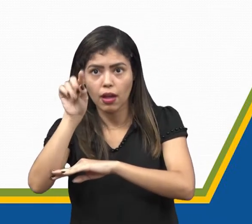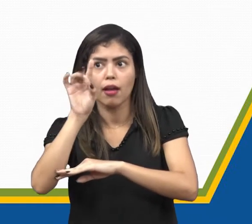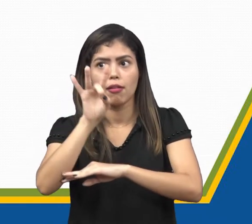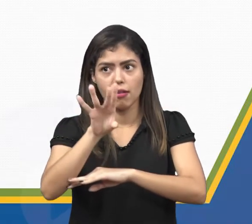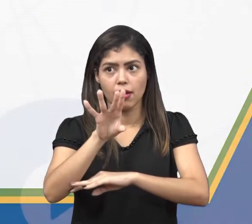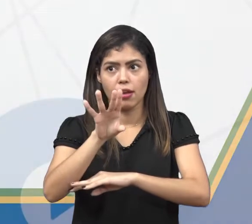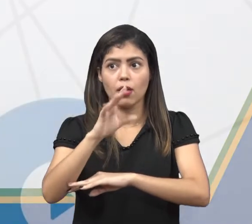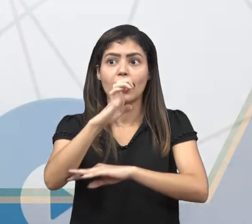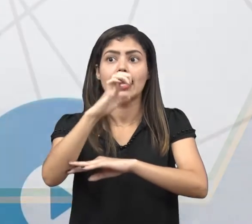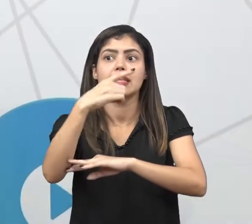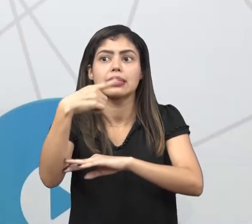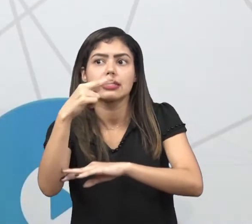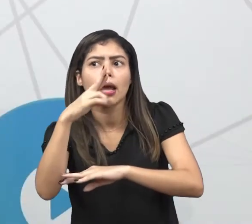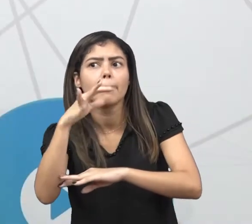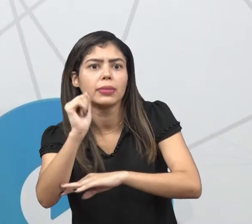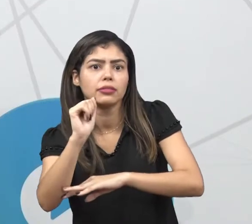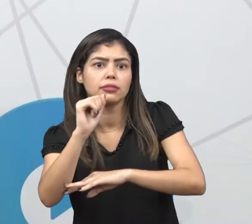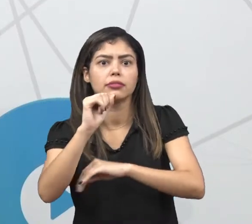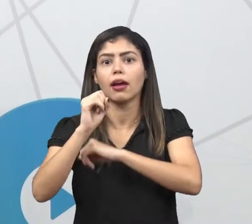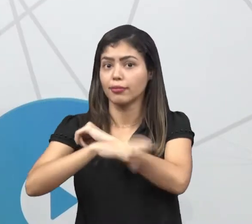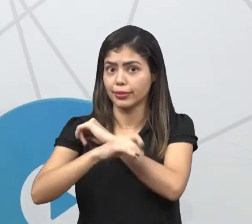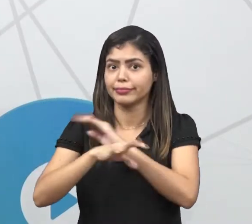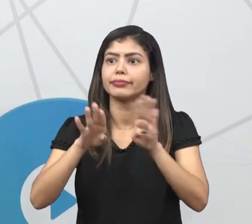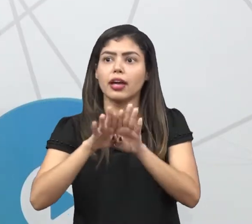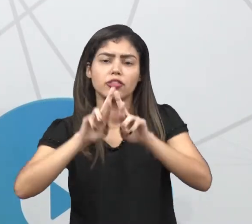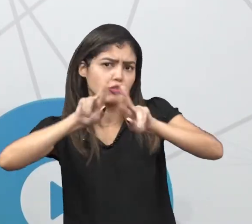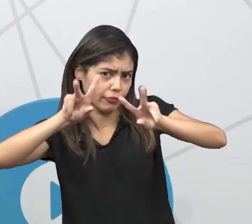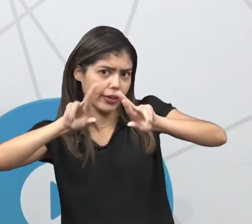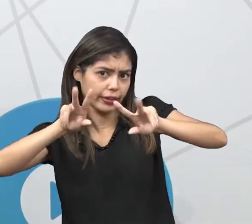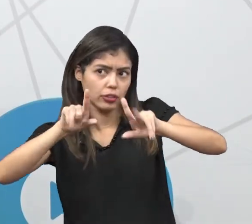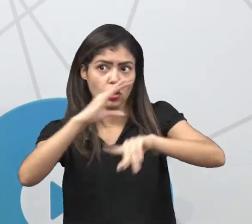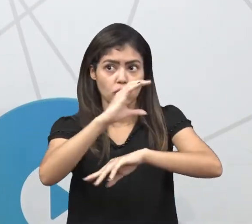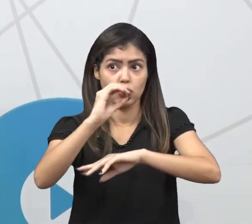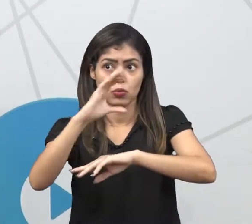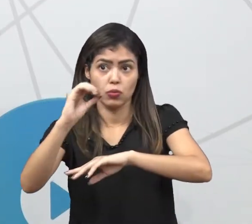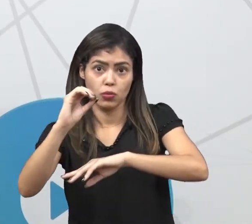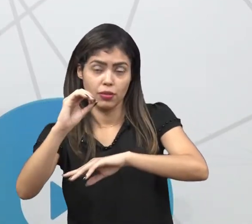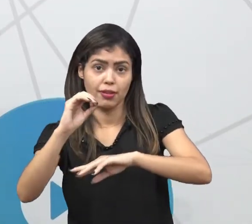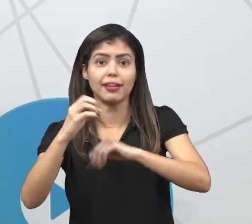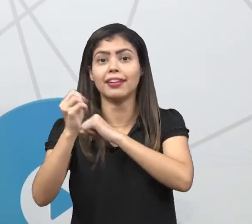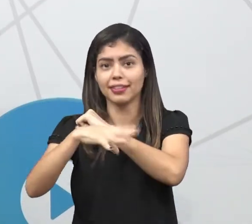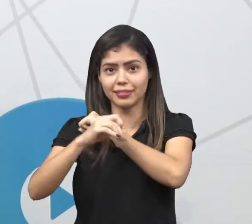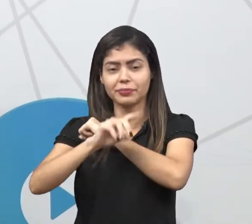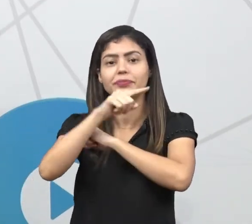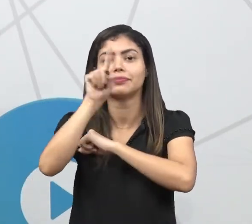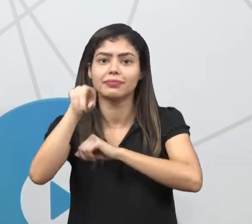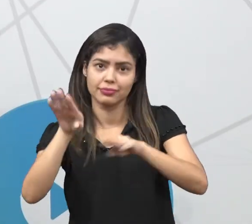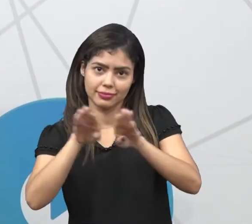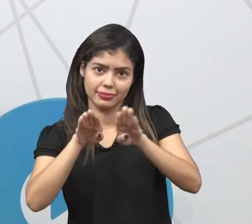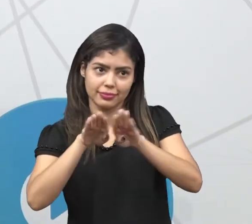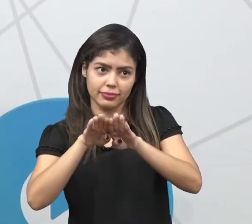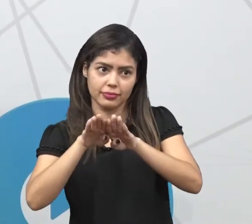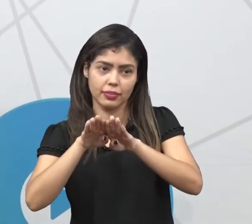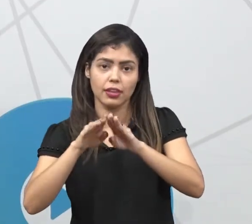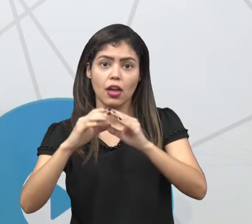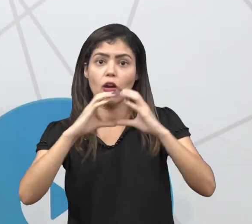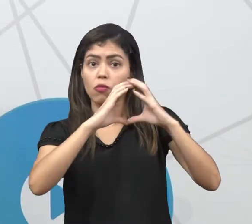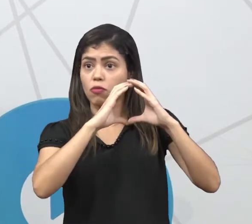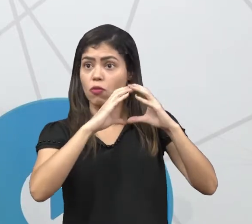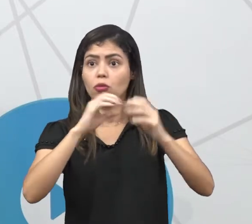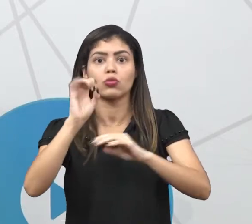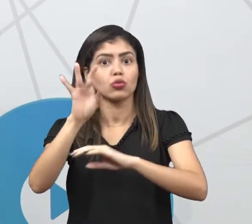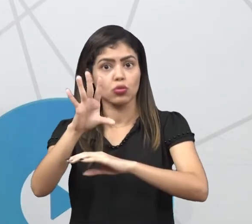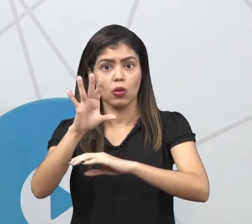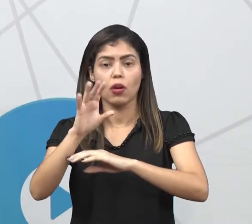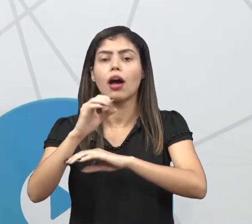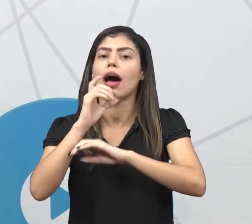Então, há uma diferença entre coco e cocô. Não escreva mais cocô com acento, aliás, coco com acento.